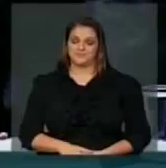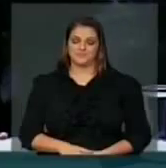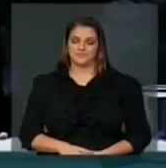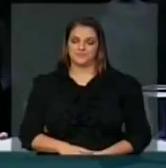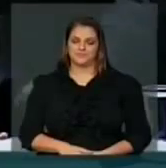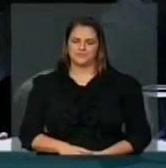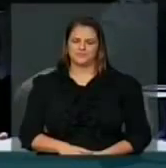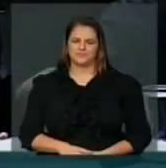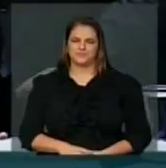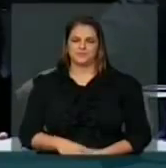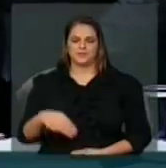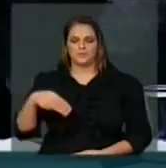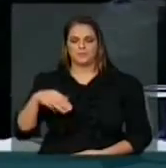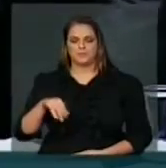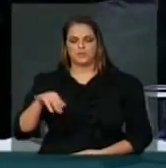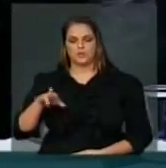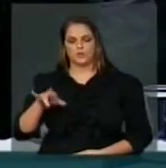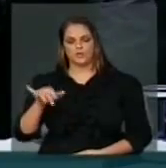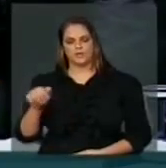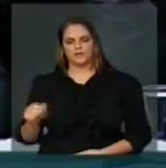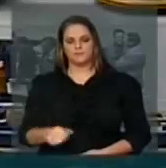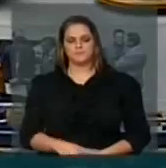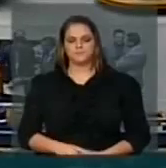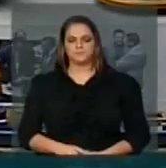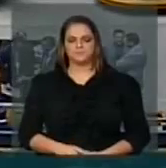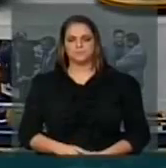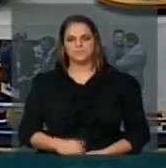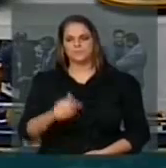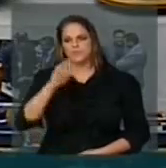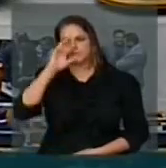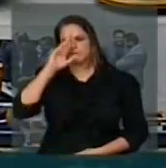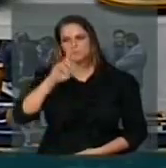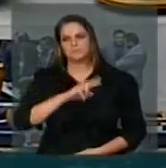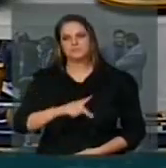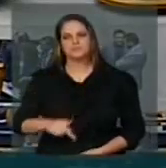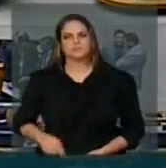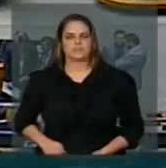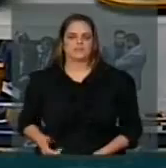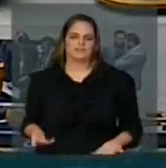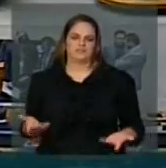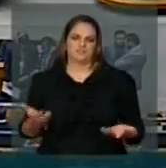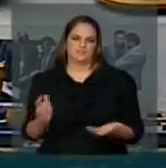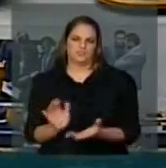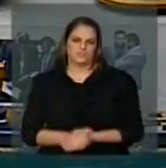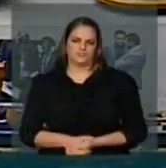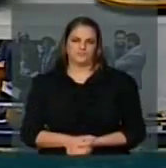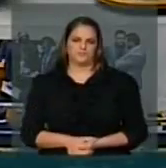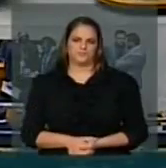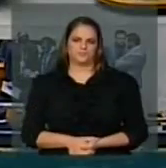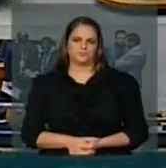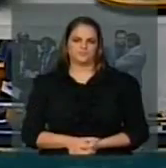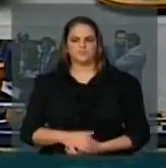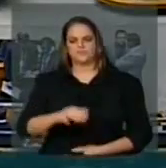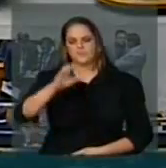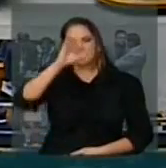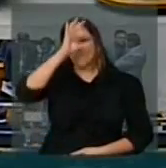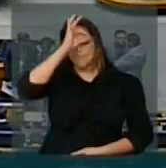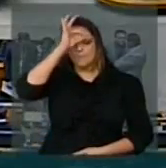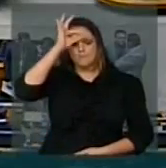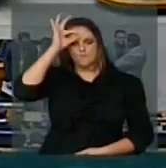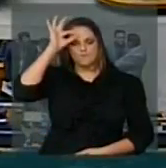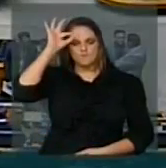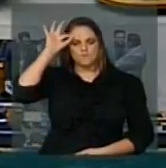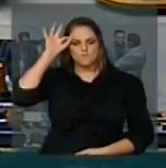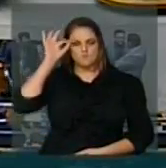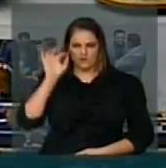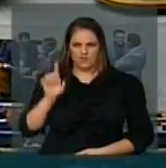Como vota a minoria? Senhor presidente, é de uma grande genuidade achar que aumentar os